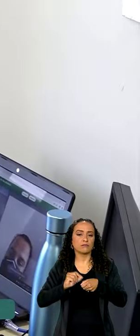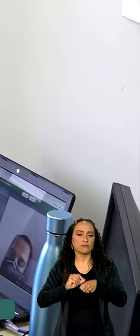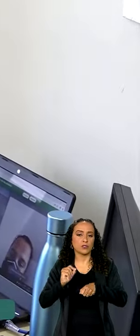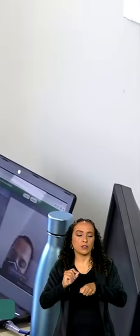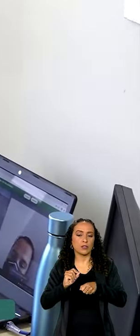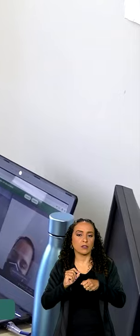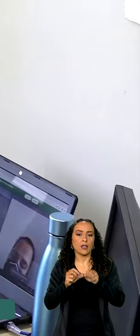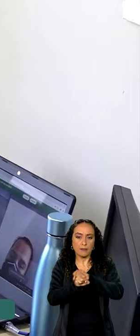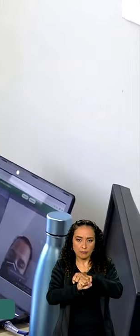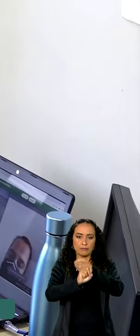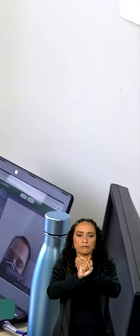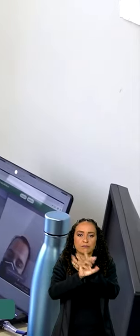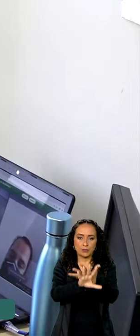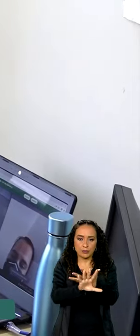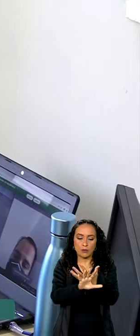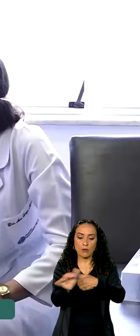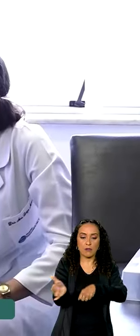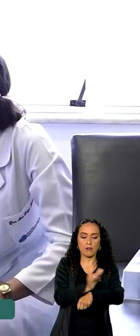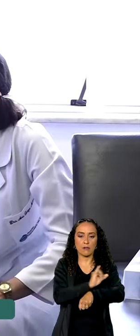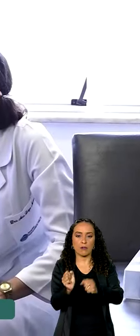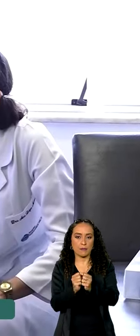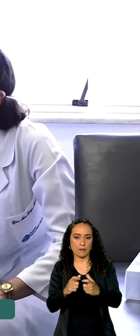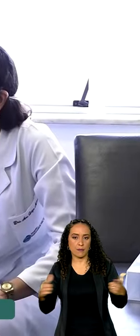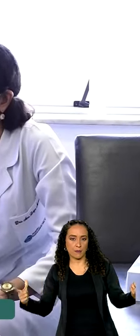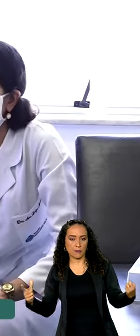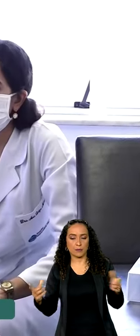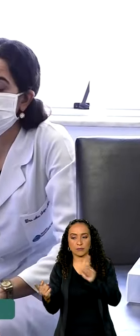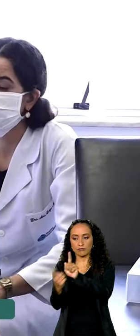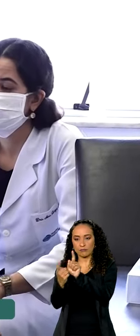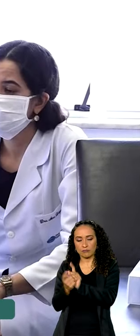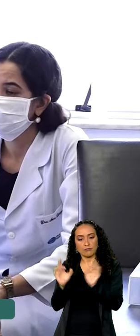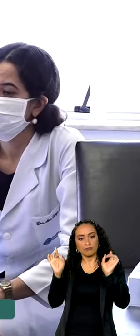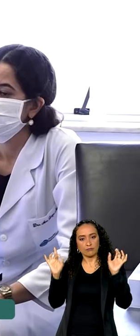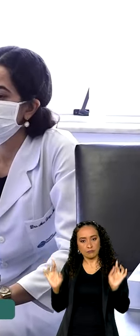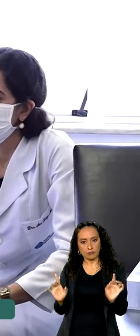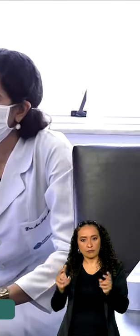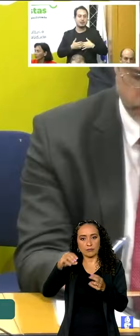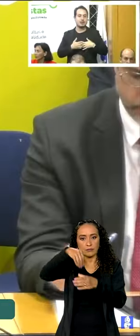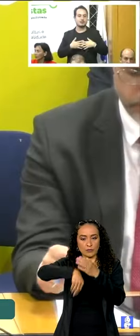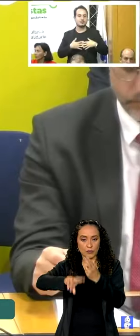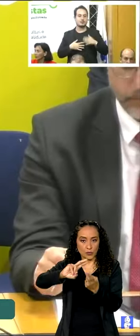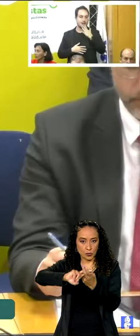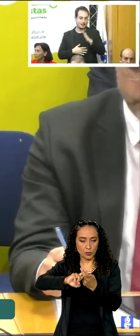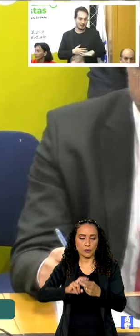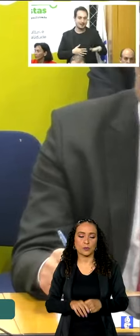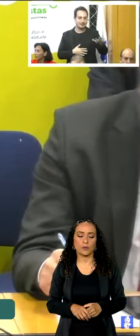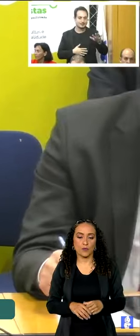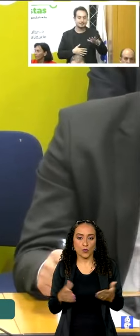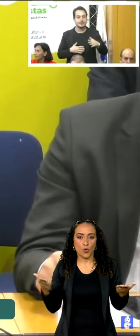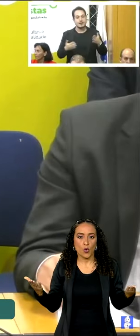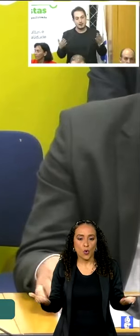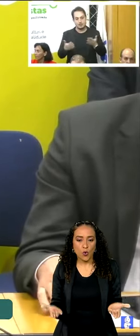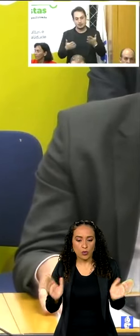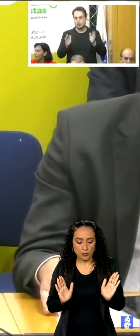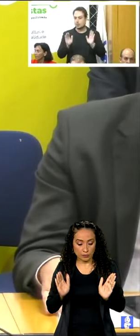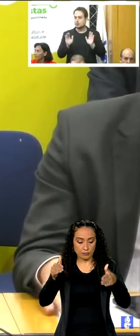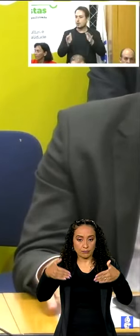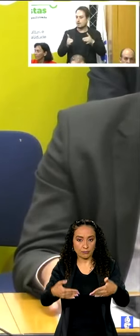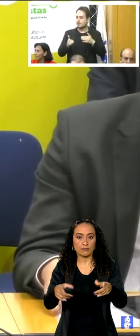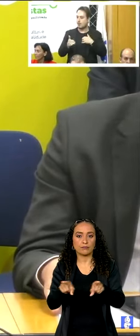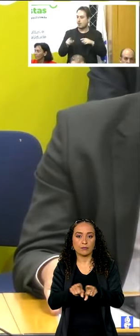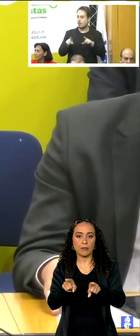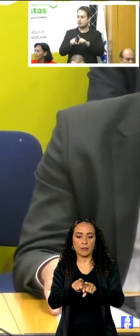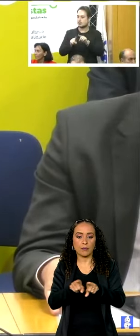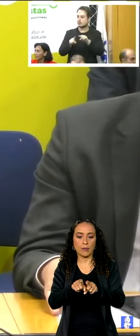teleconsultas como estratégia para ampliar o atendimento especializado no SUS. Hoje, direcionar também